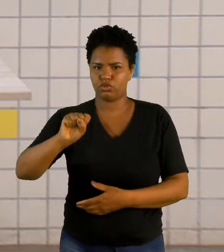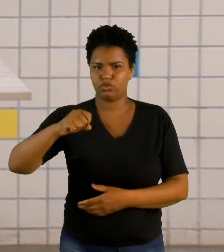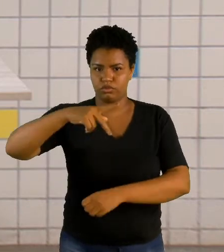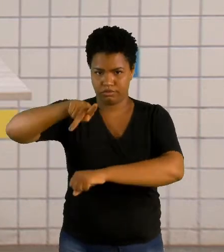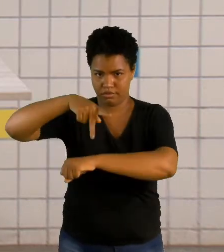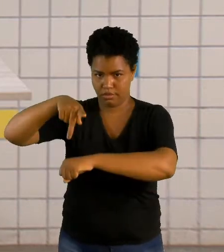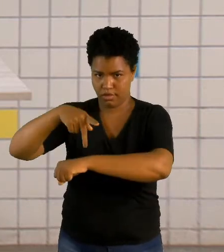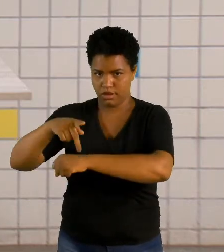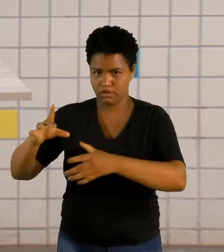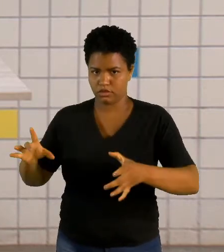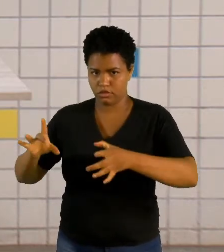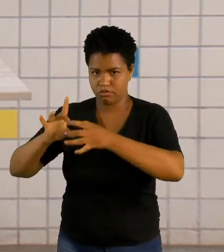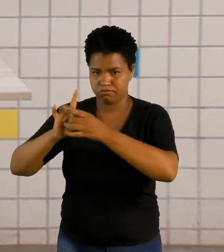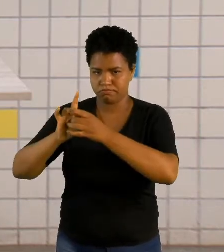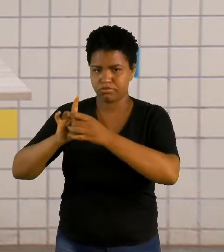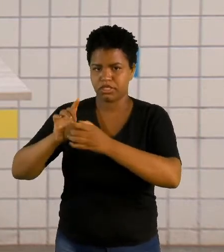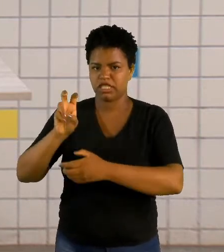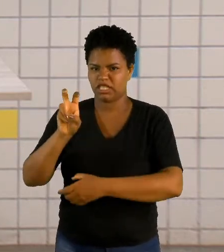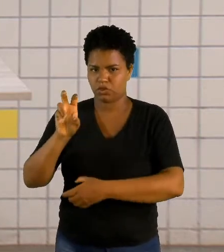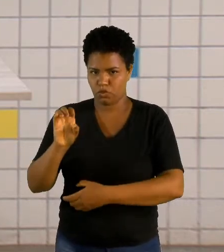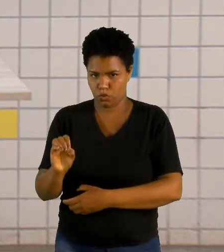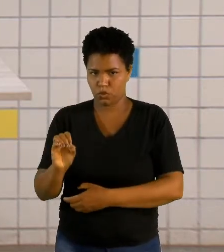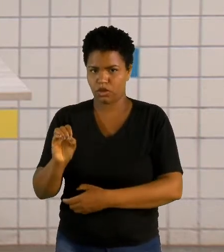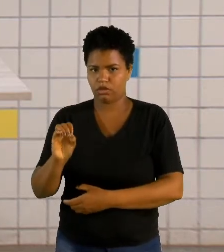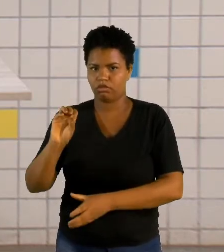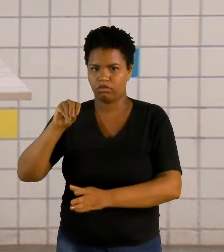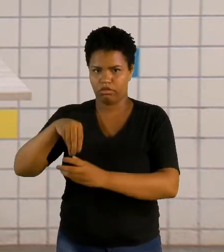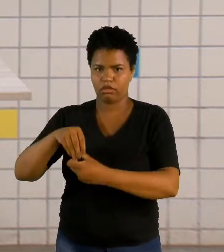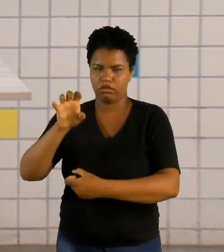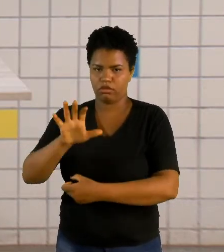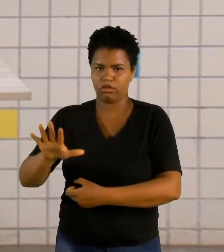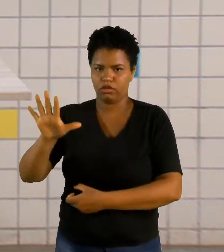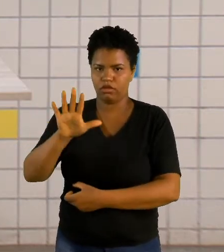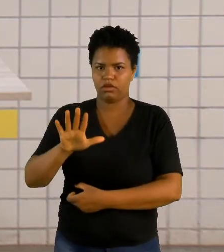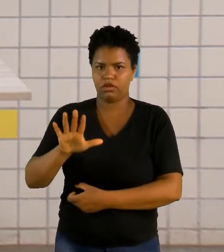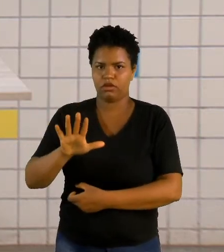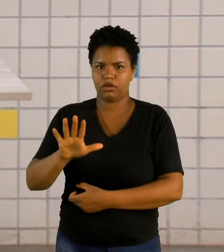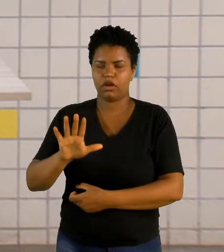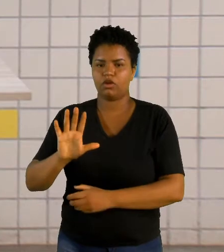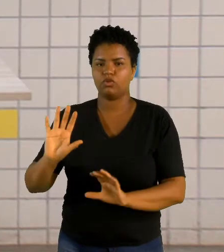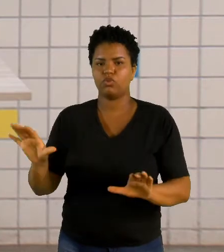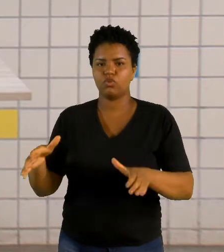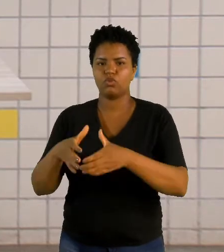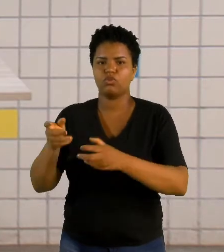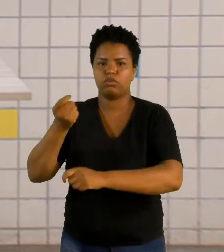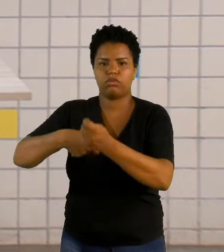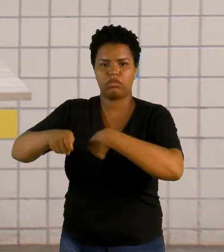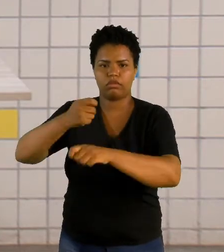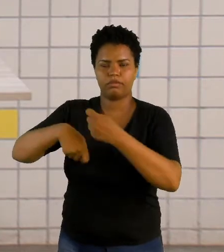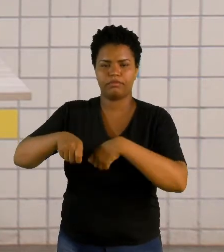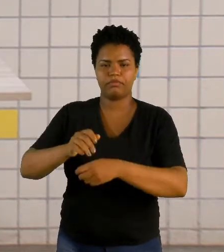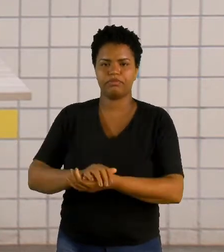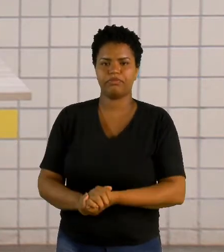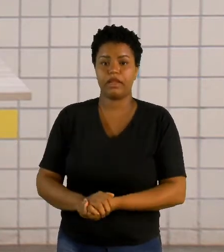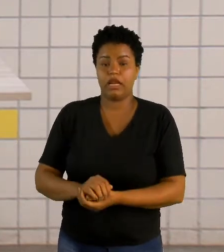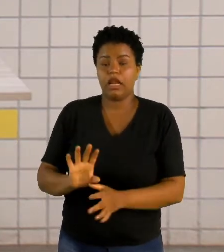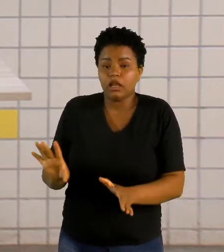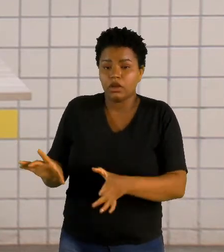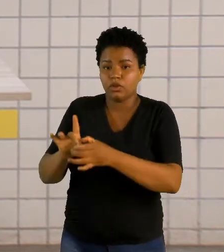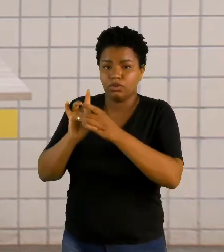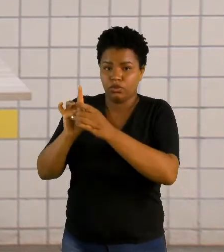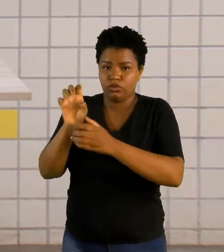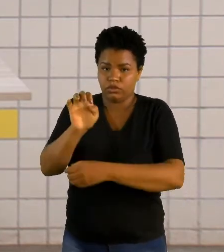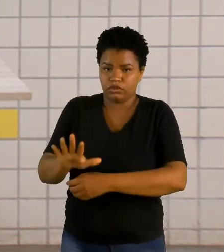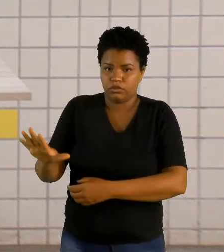dos 50 que compõem a Europa em um bloco econômico. Lembra, a União Europeia eu tenho várias